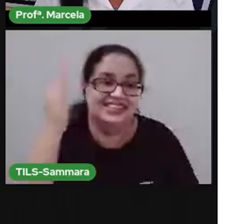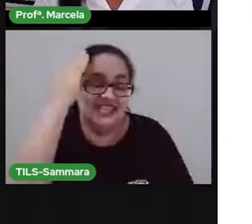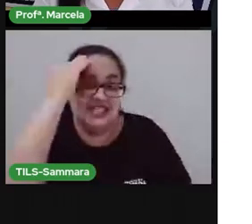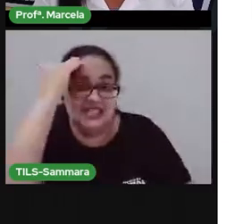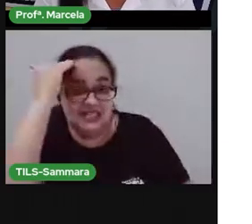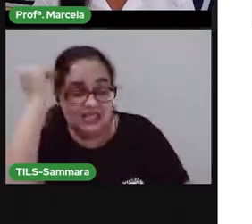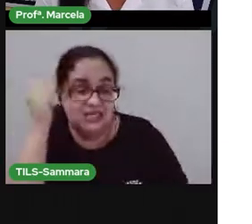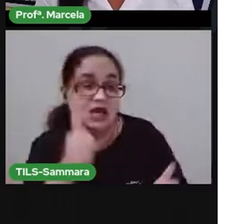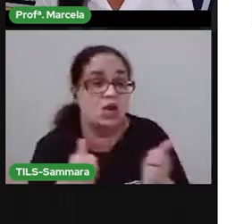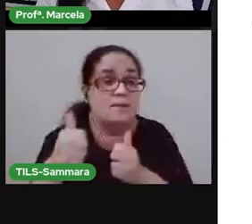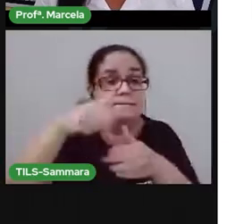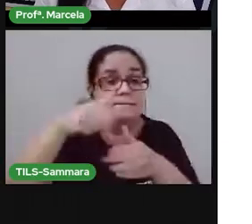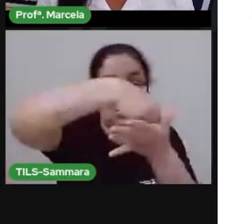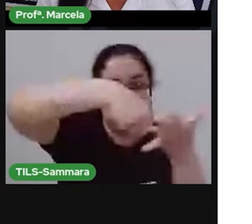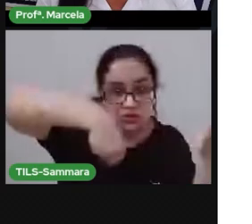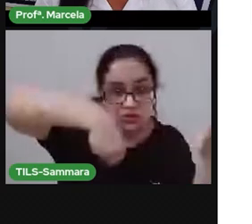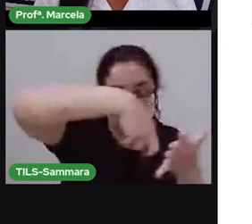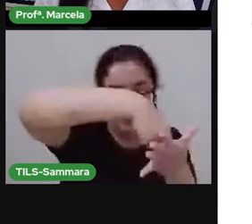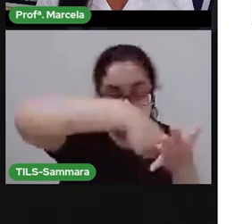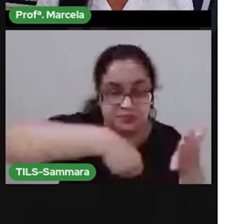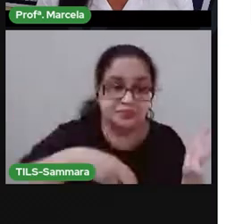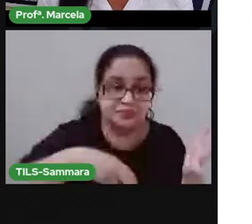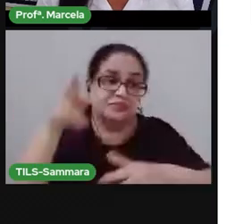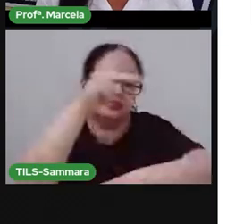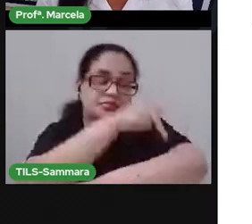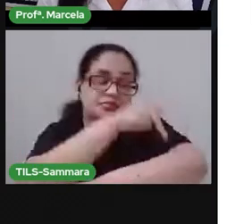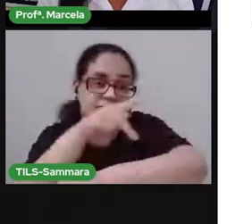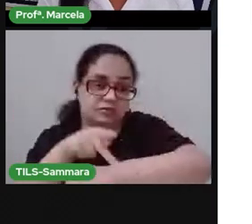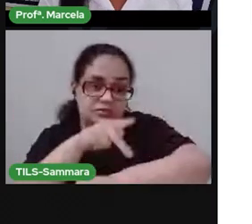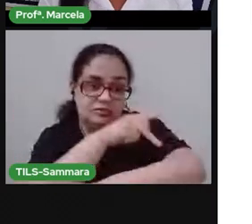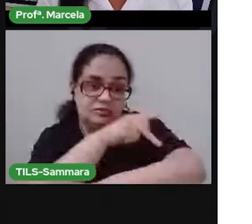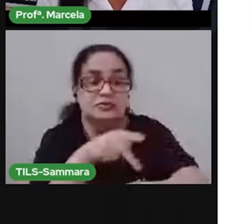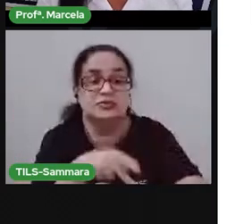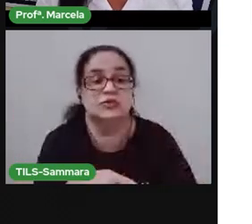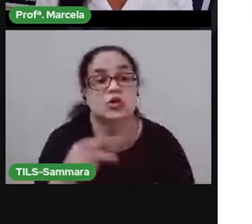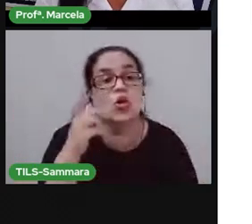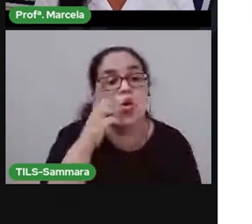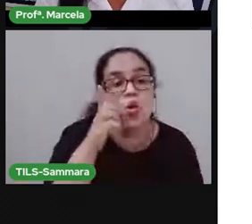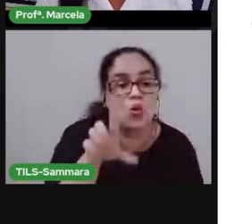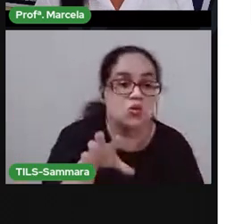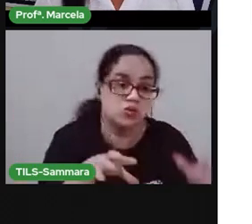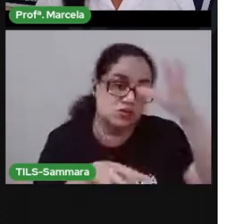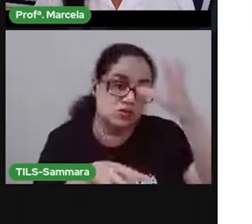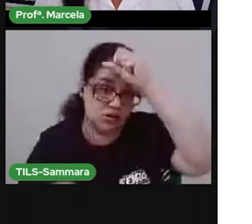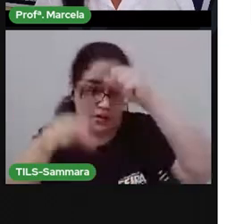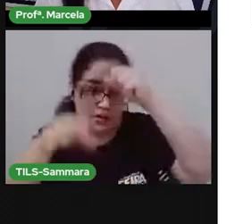acompanhando as atividades. Do percurso pedagógico. E tá conseguindo aprender.